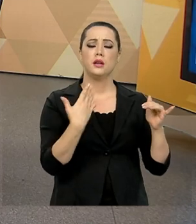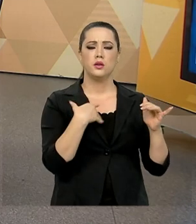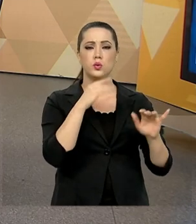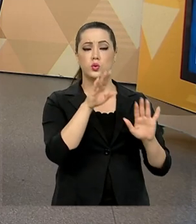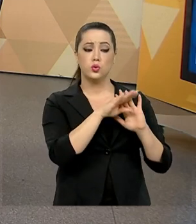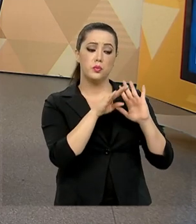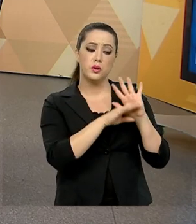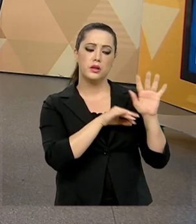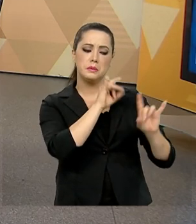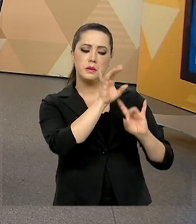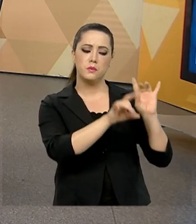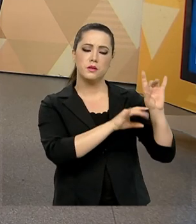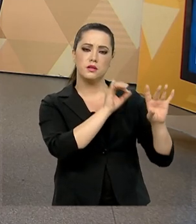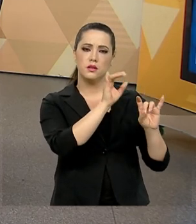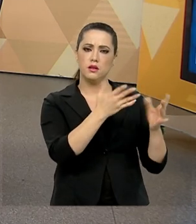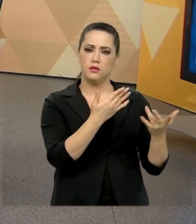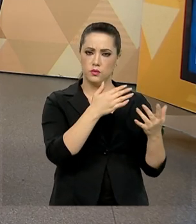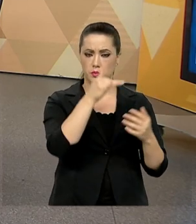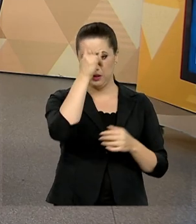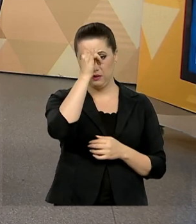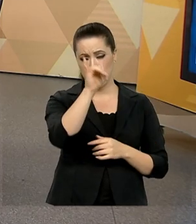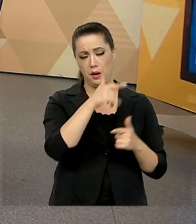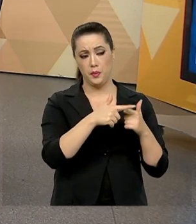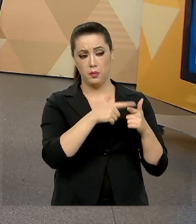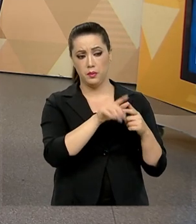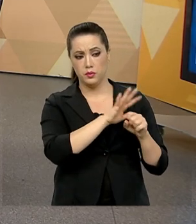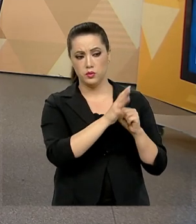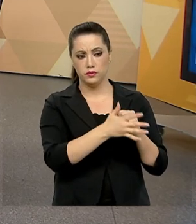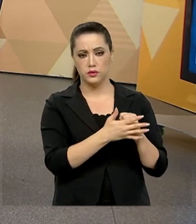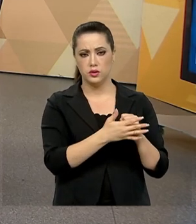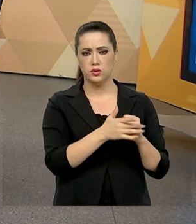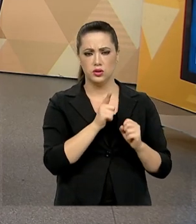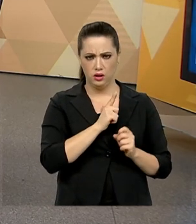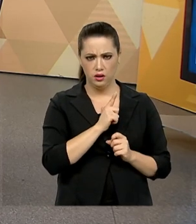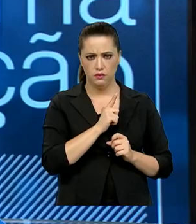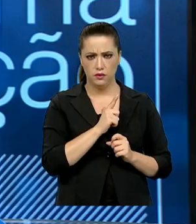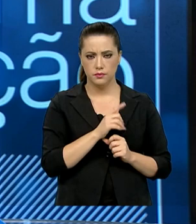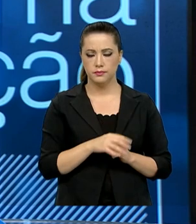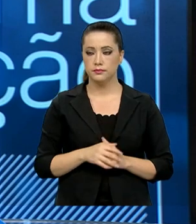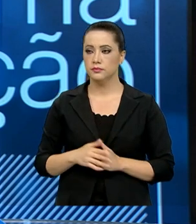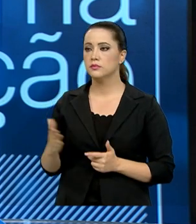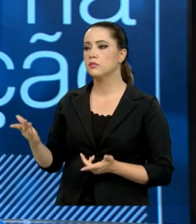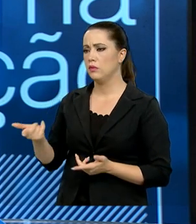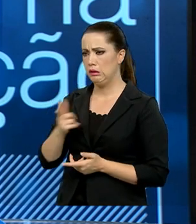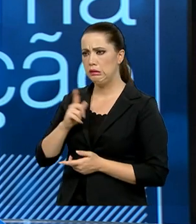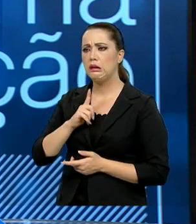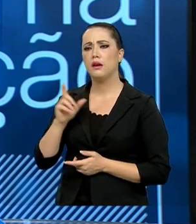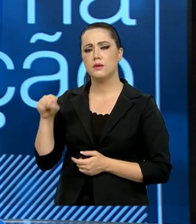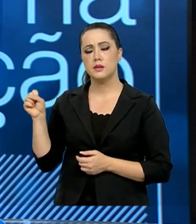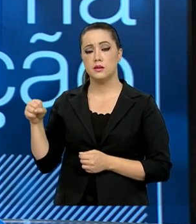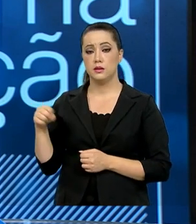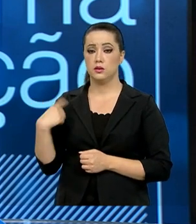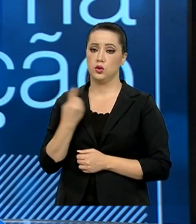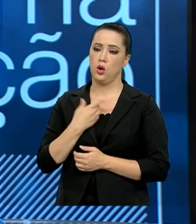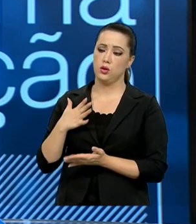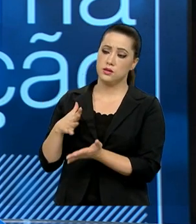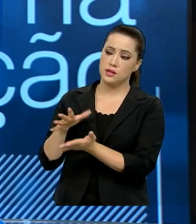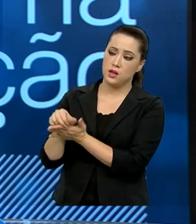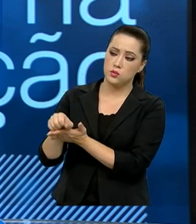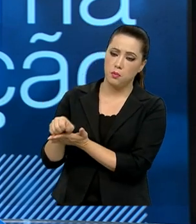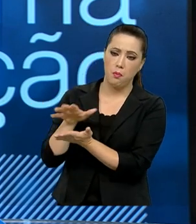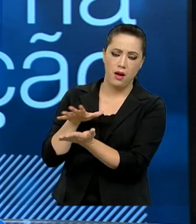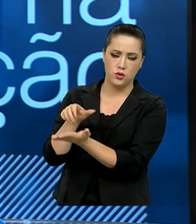específico em relação a isso, o programa de combate a epidemias, não é isso? sim. É, na realidade, ao tomarmos posse, nós não tínhamos